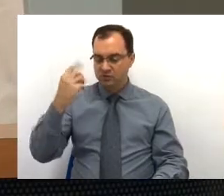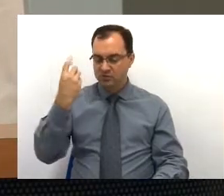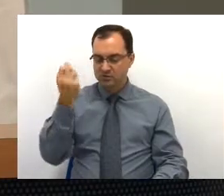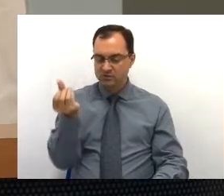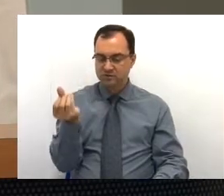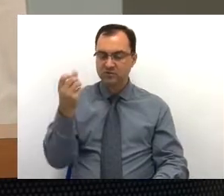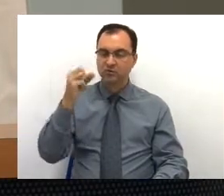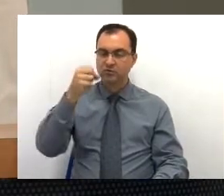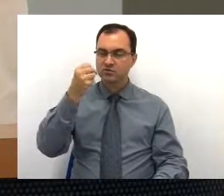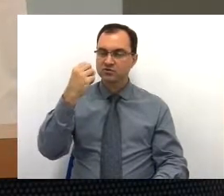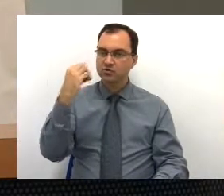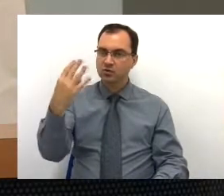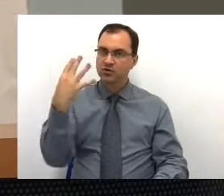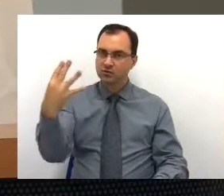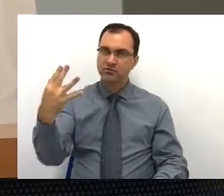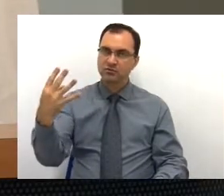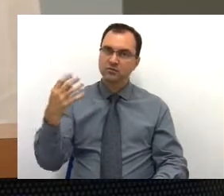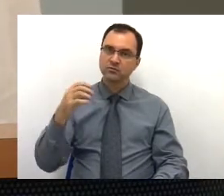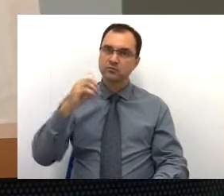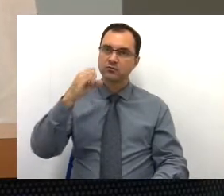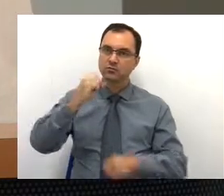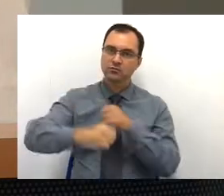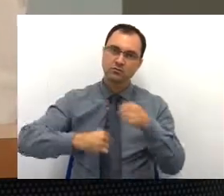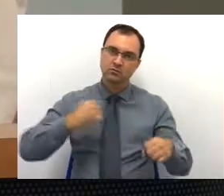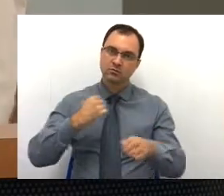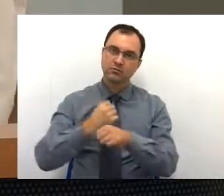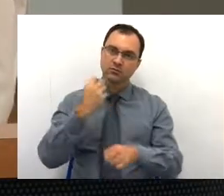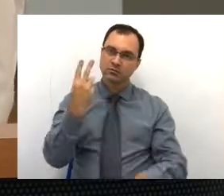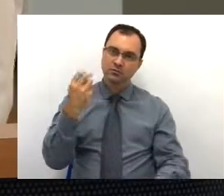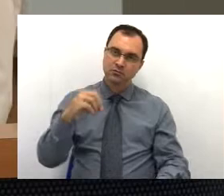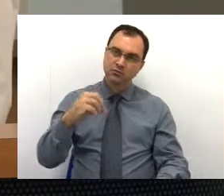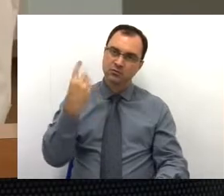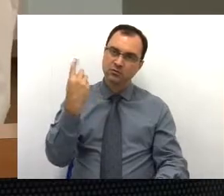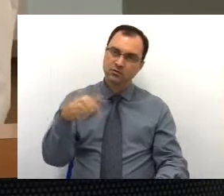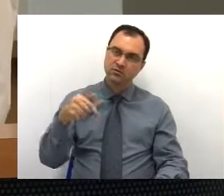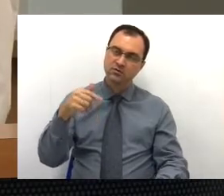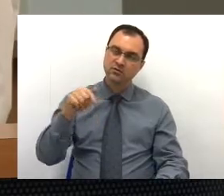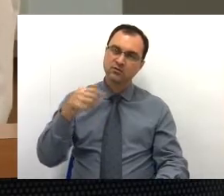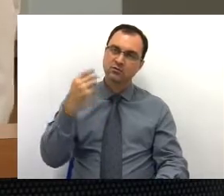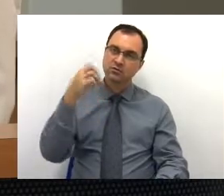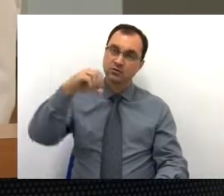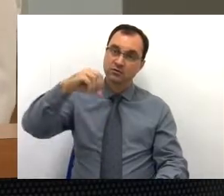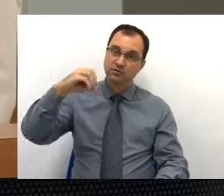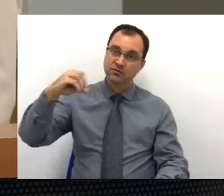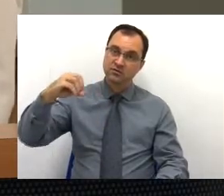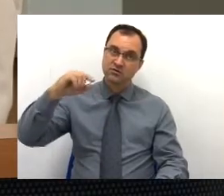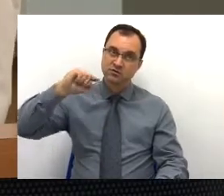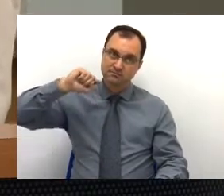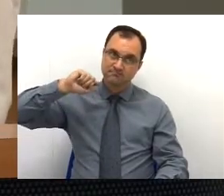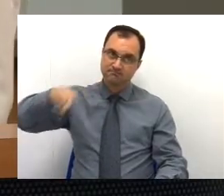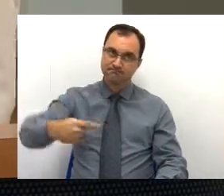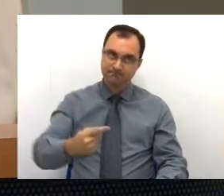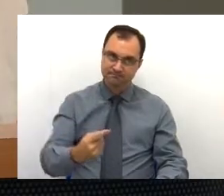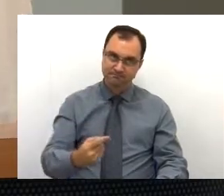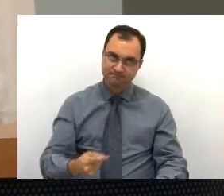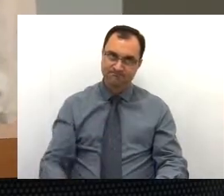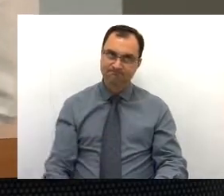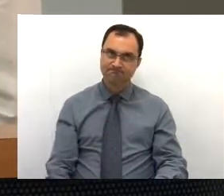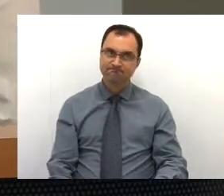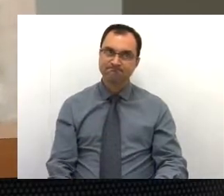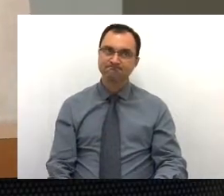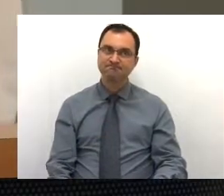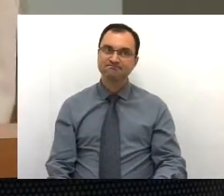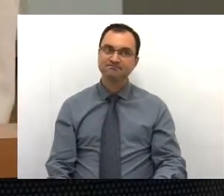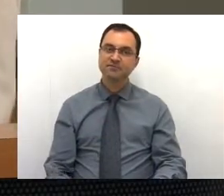844 e de 2017, 900 milhões. Então, isso existe uma